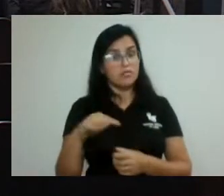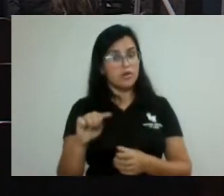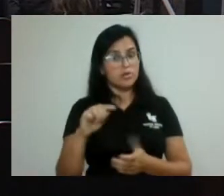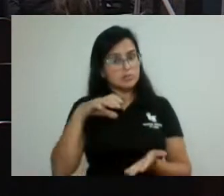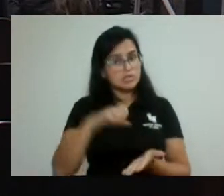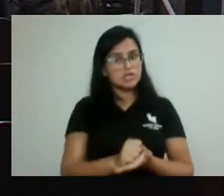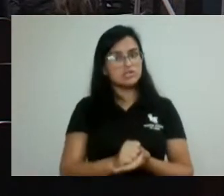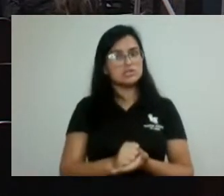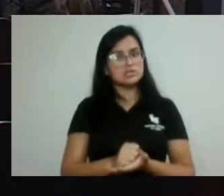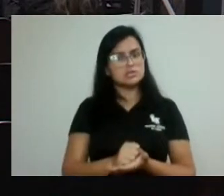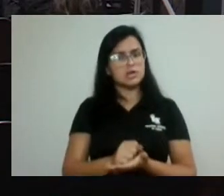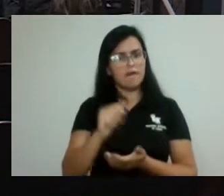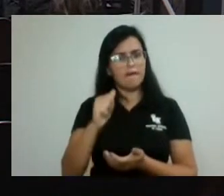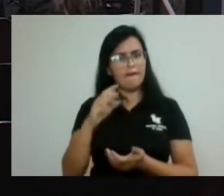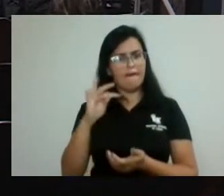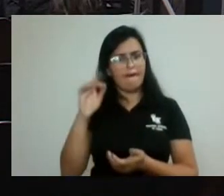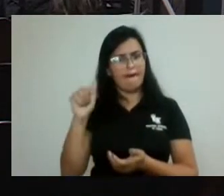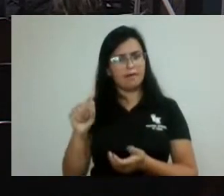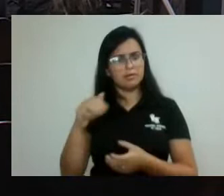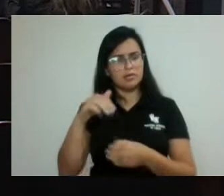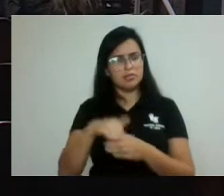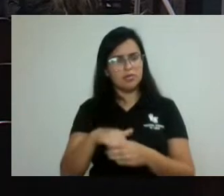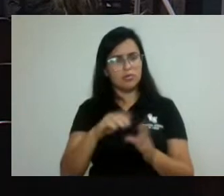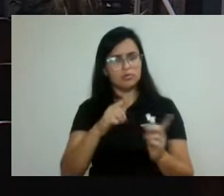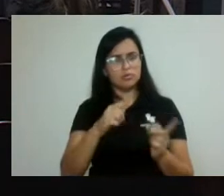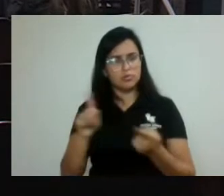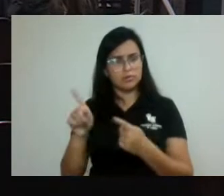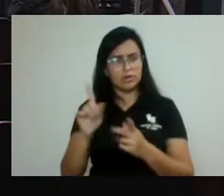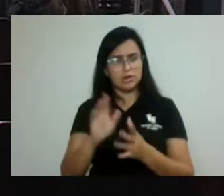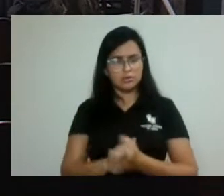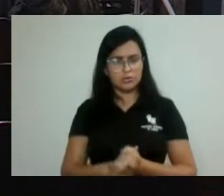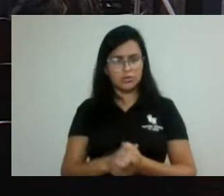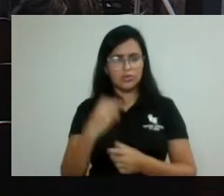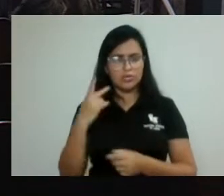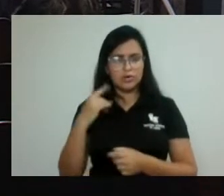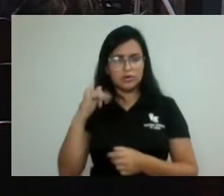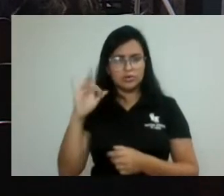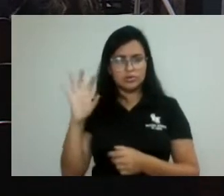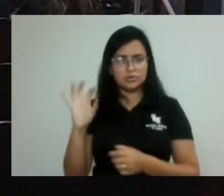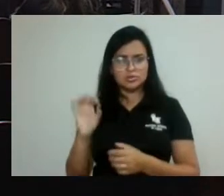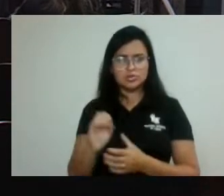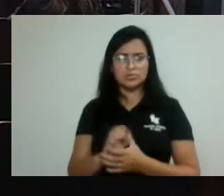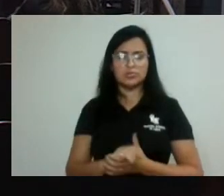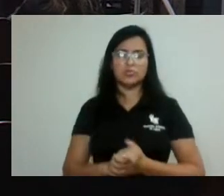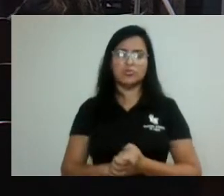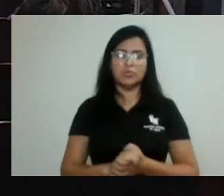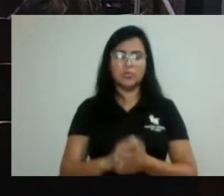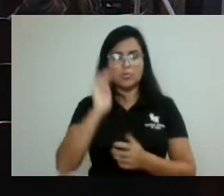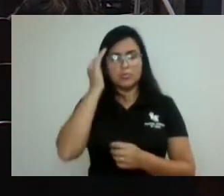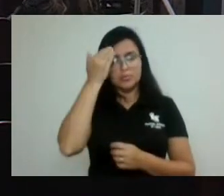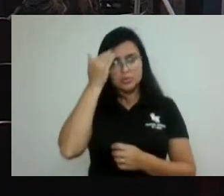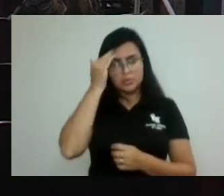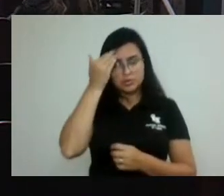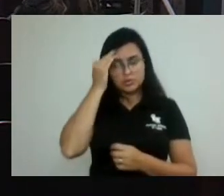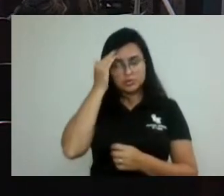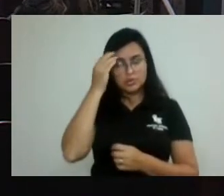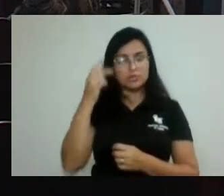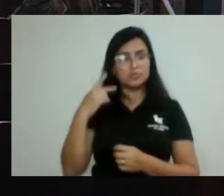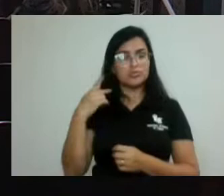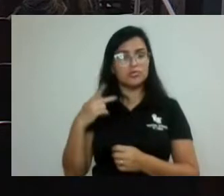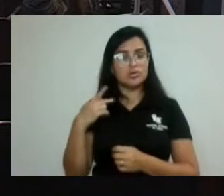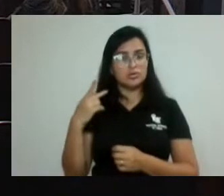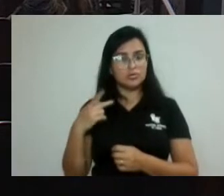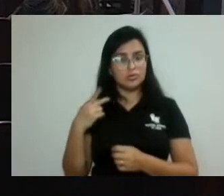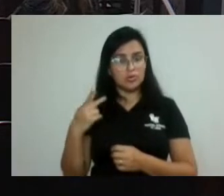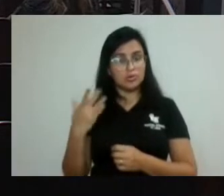vossas excelências. Pela ordem, vereador Cido Reis. Presidente, entendimento aqui com os pares aqui. vou abrir mão do